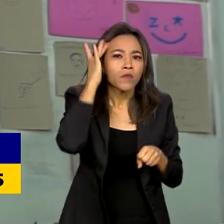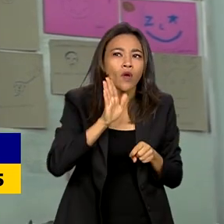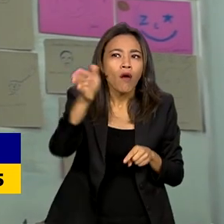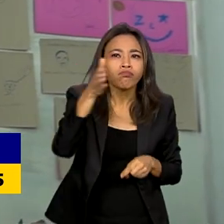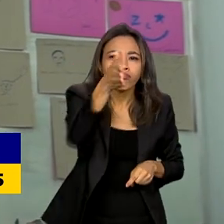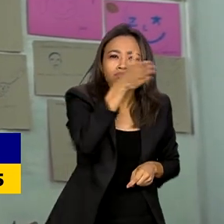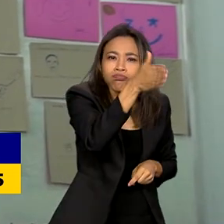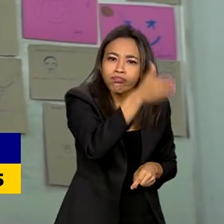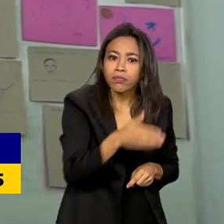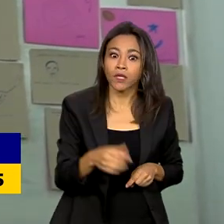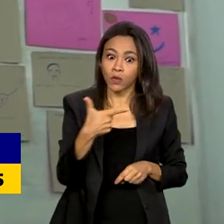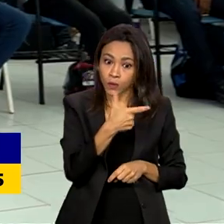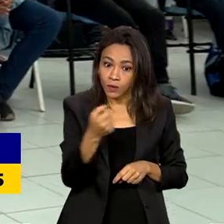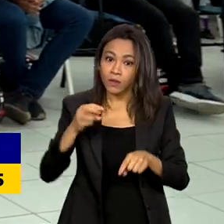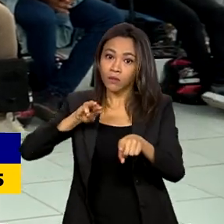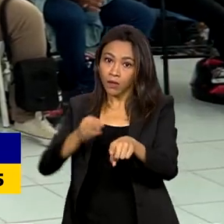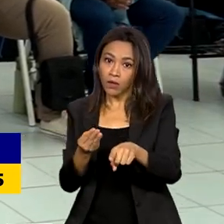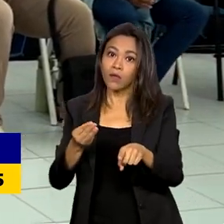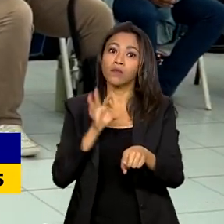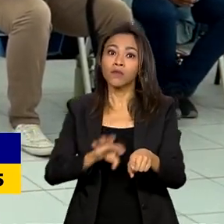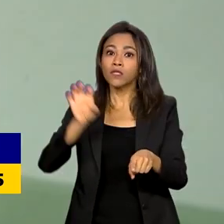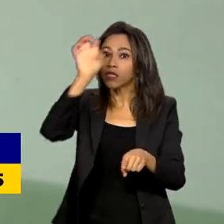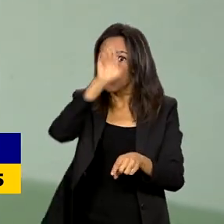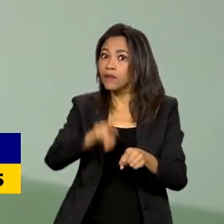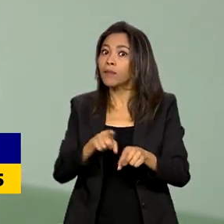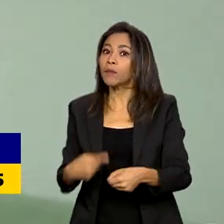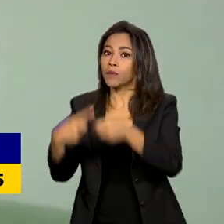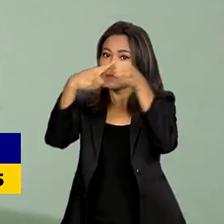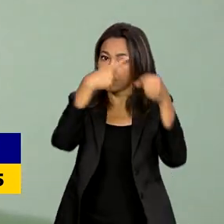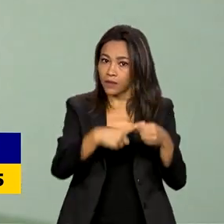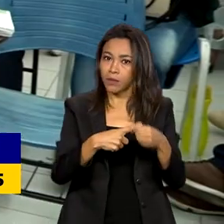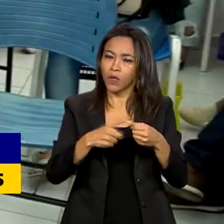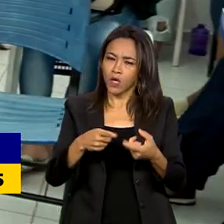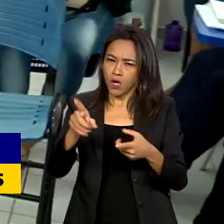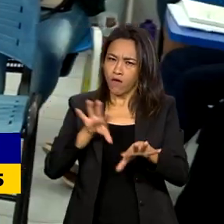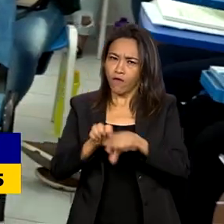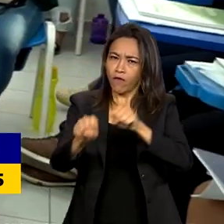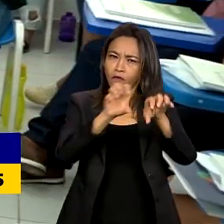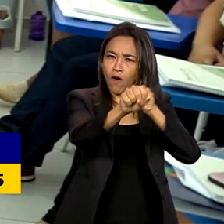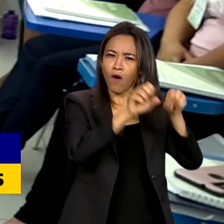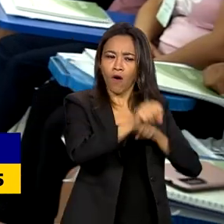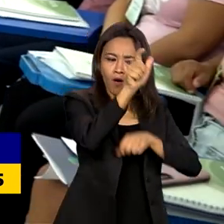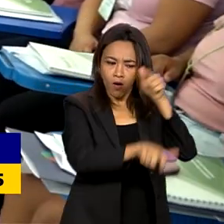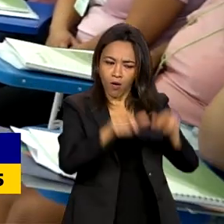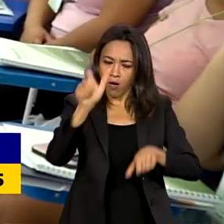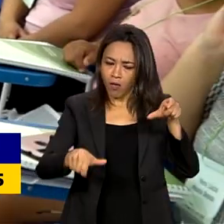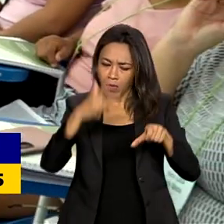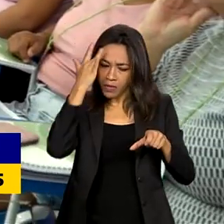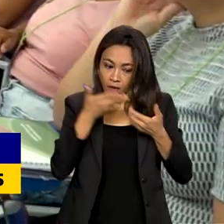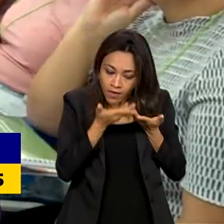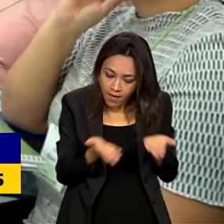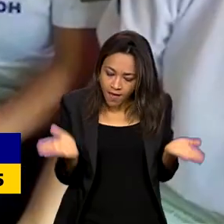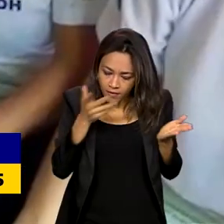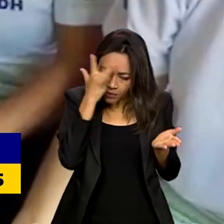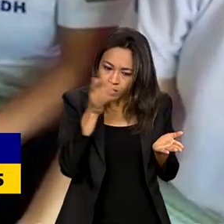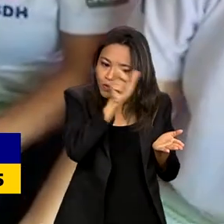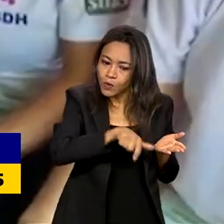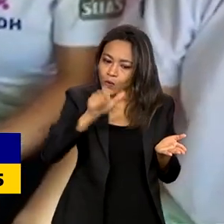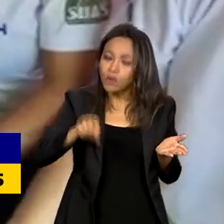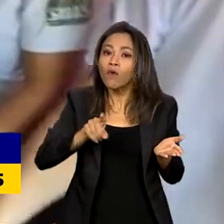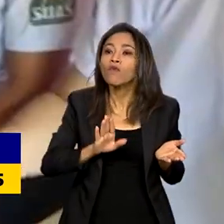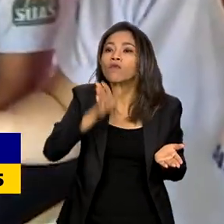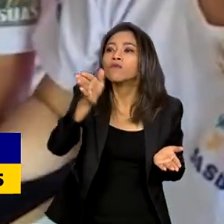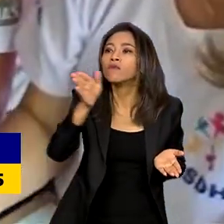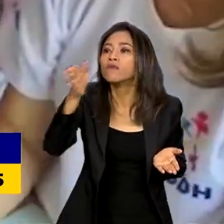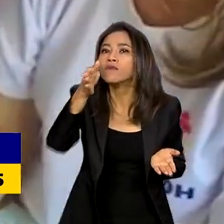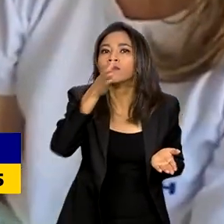a estados e municípios. O programa forma entrevistadores em todo o Brasil para visitar a casa de pessoas em situação de